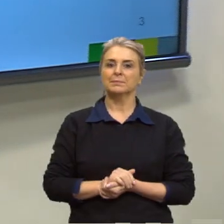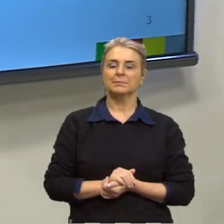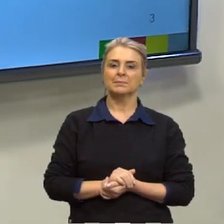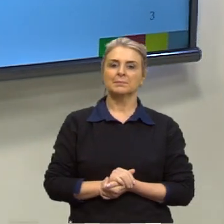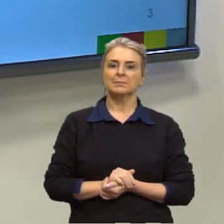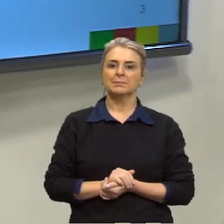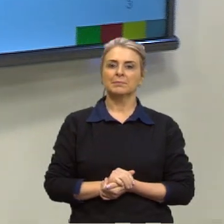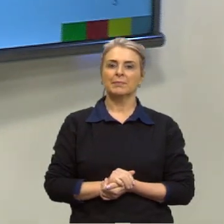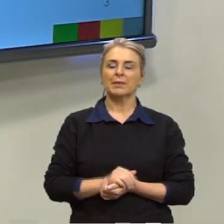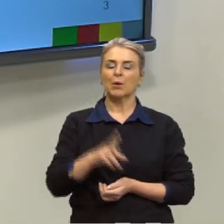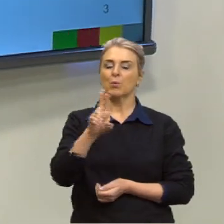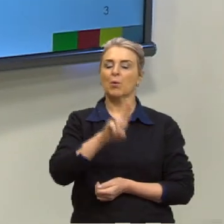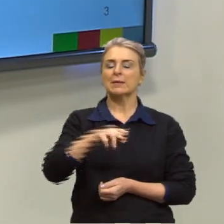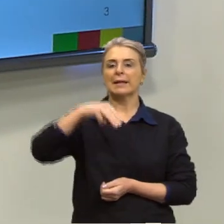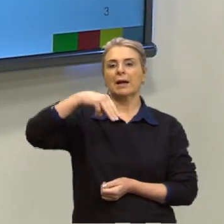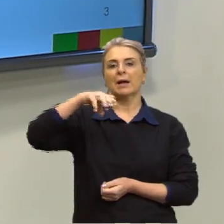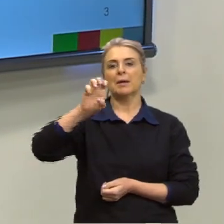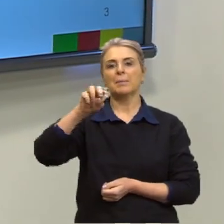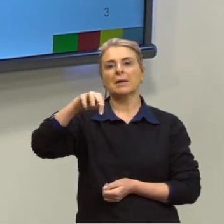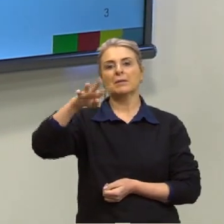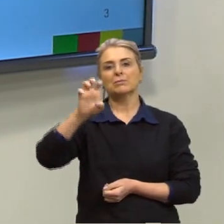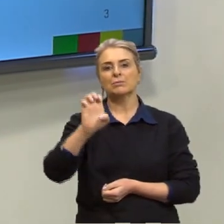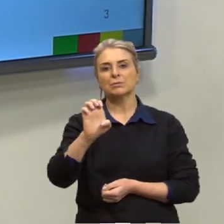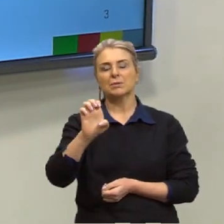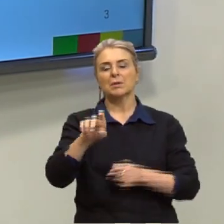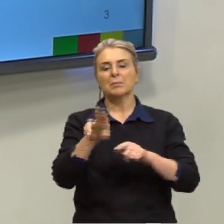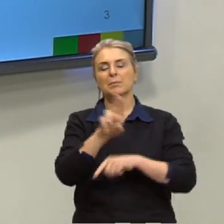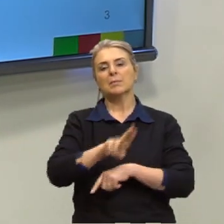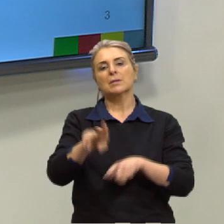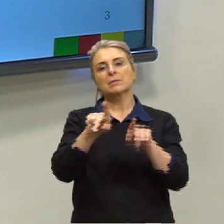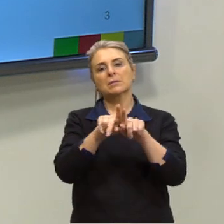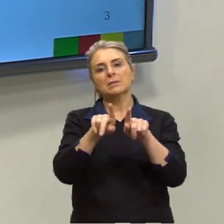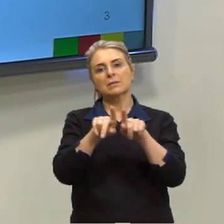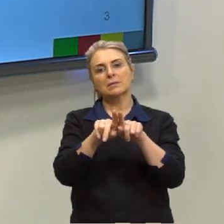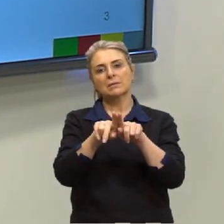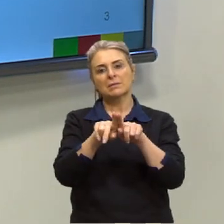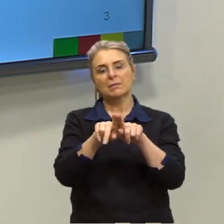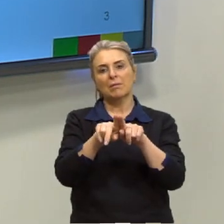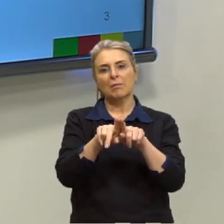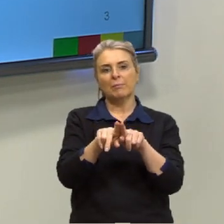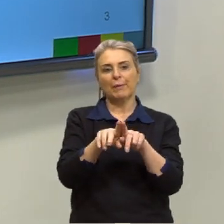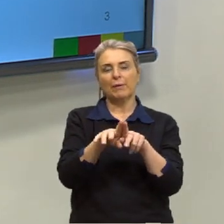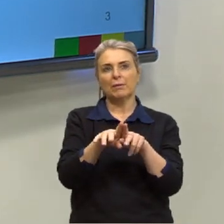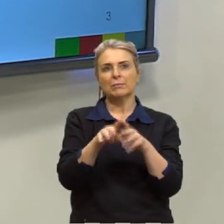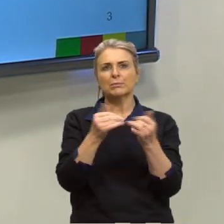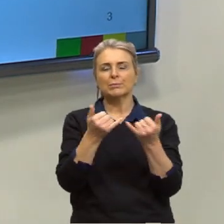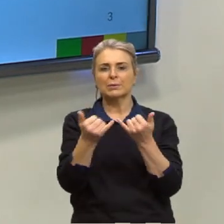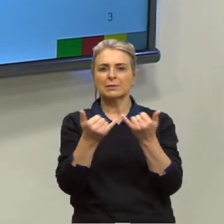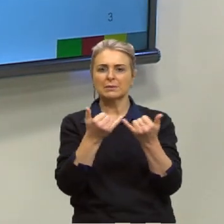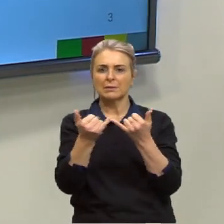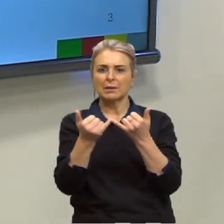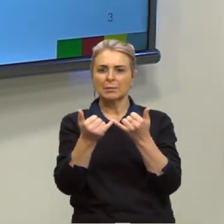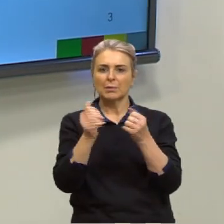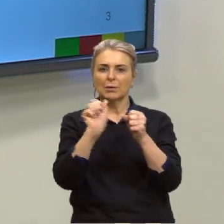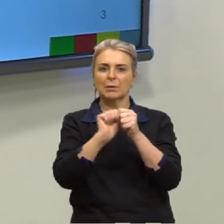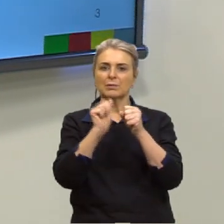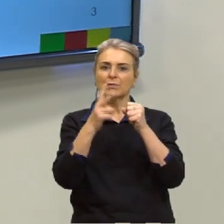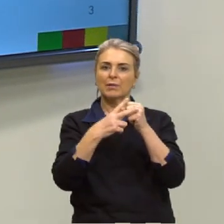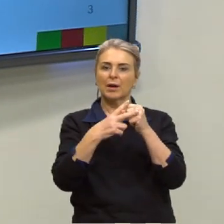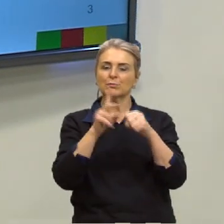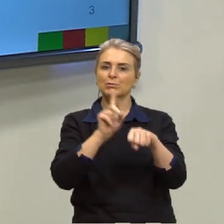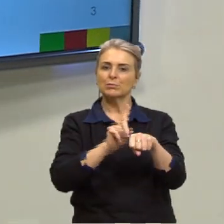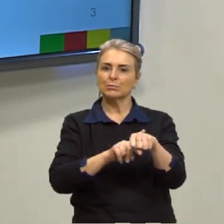o mente usado para modo. Mas ele também vai aparecer em casos de, por exemplo, adverbios de tempo.